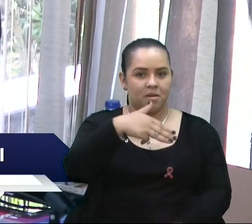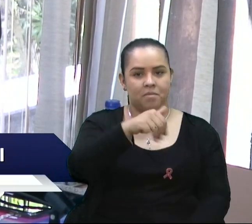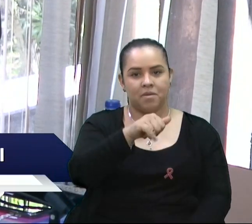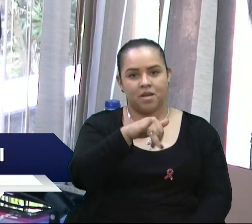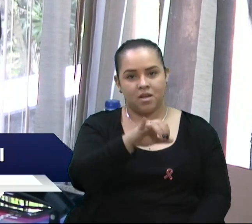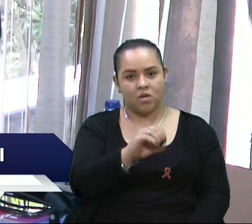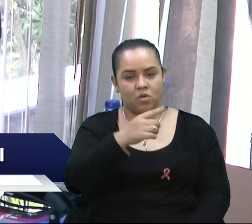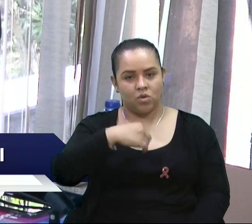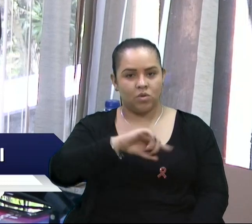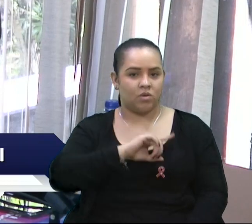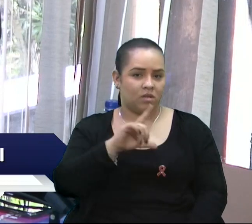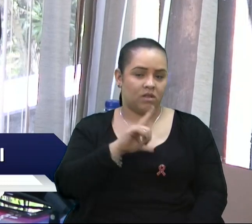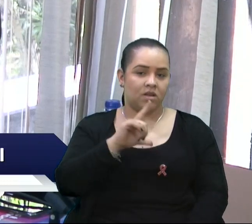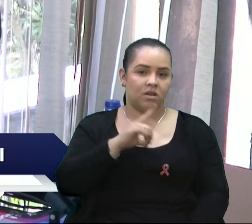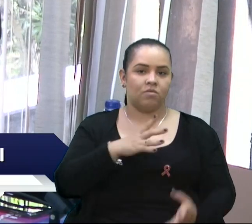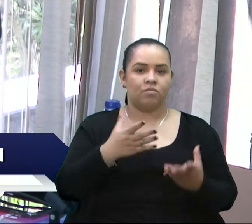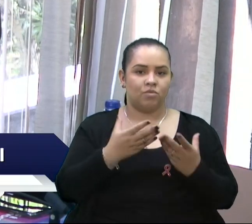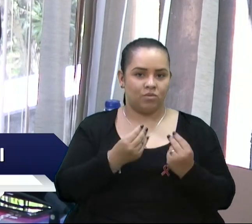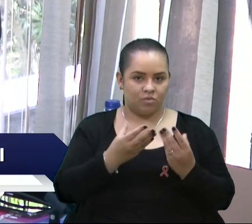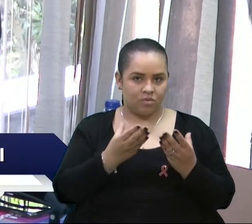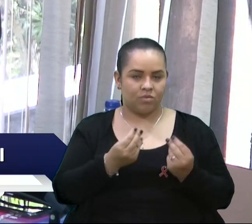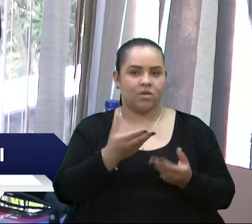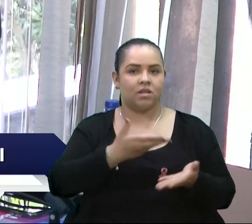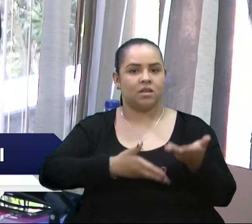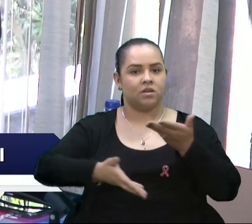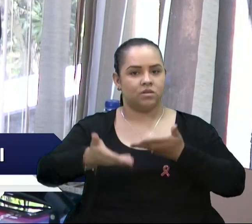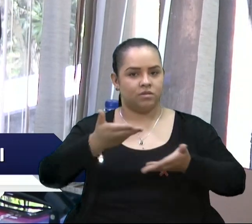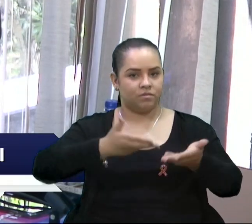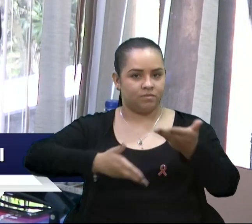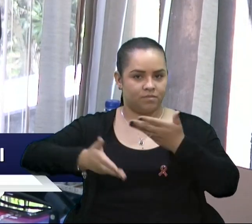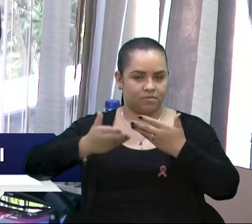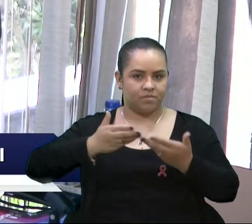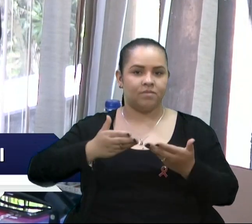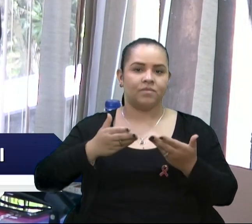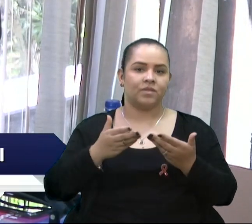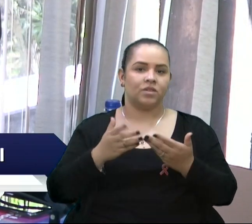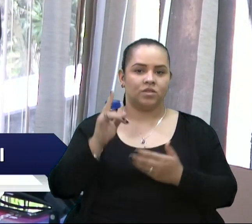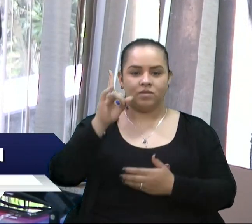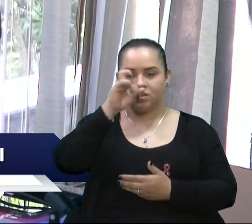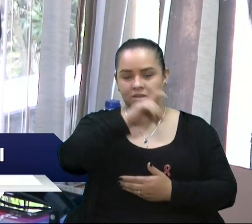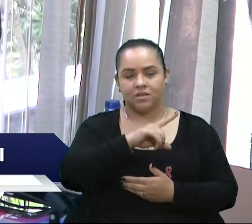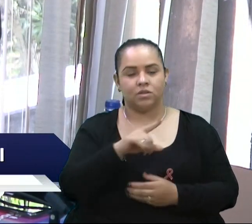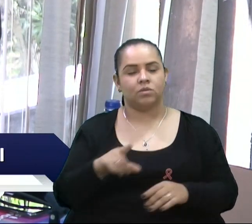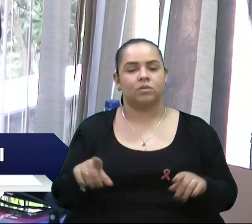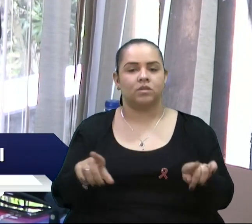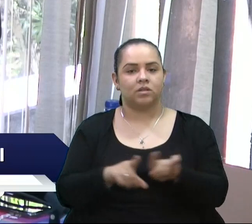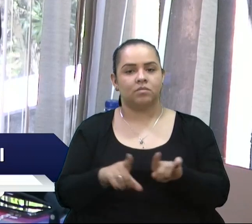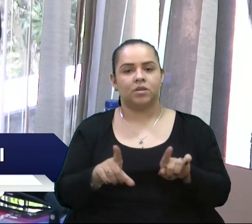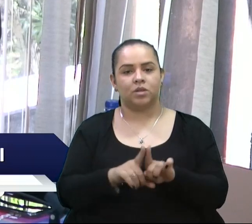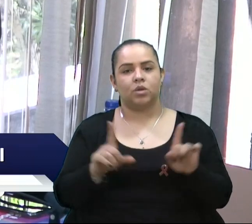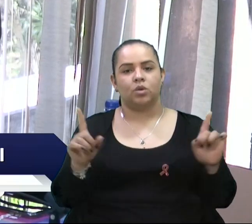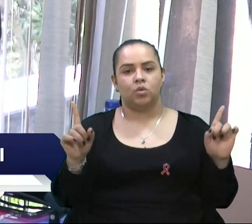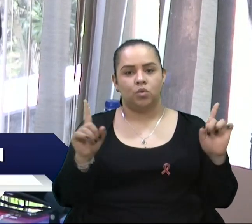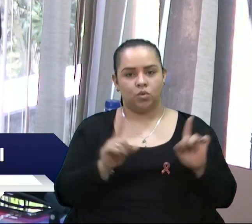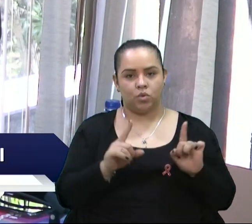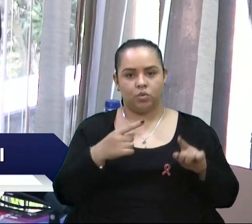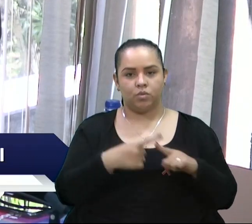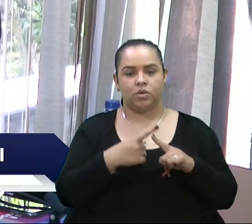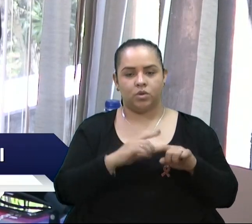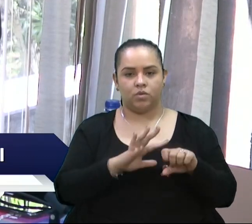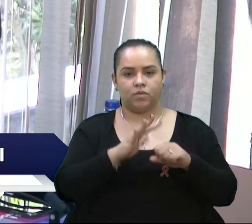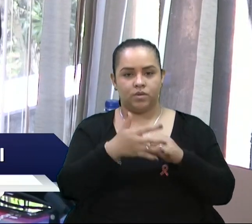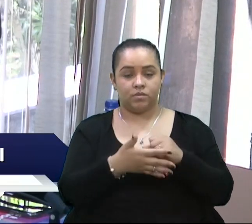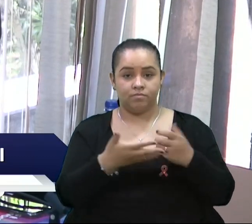tivemos ainda bastante atendimentos represados e também reduzidos em função da COVID.